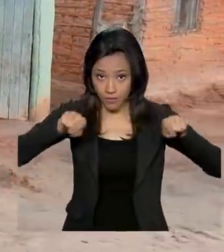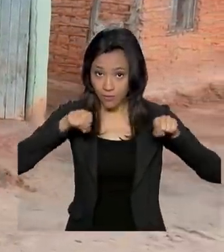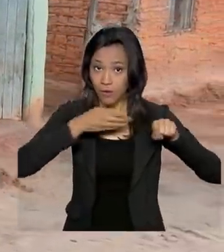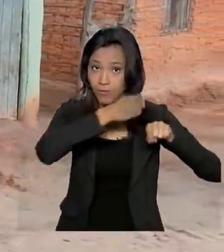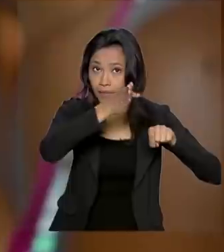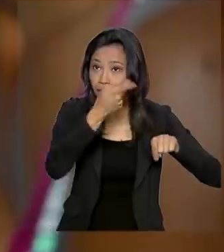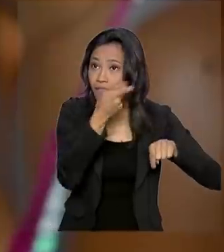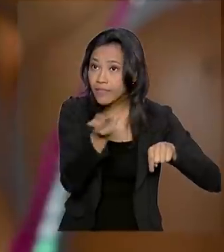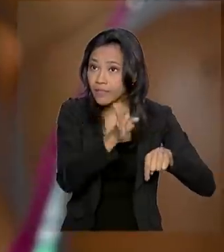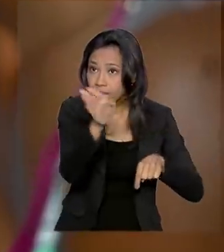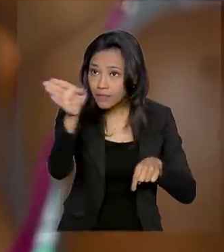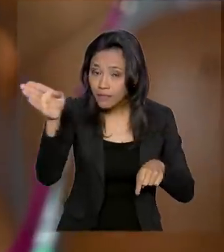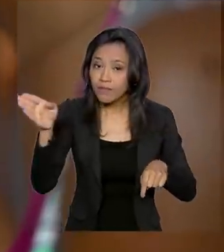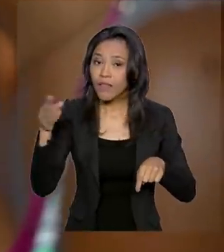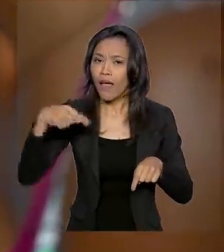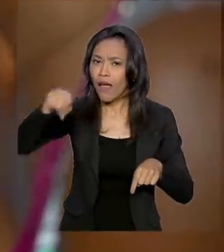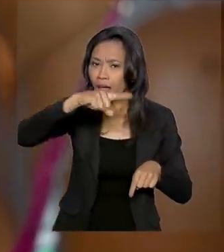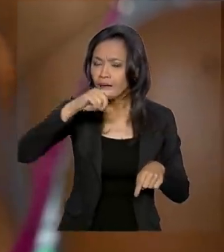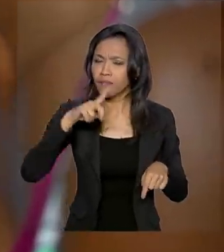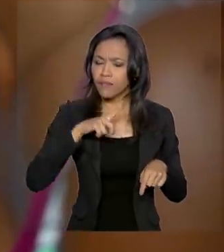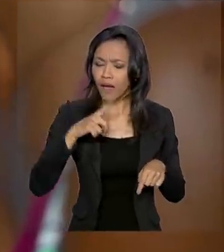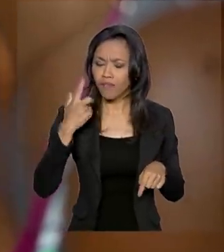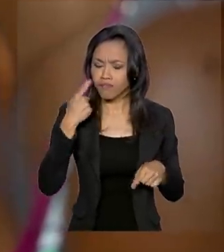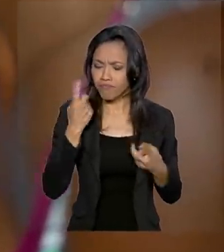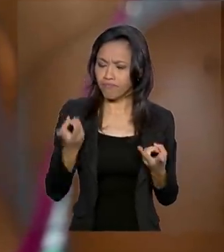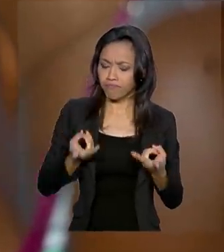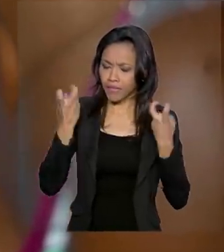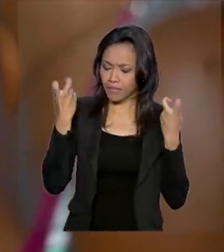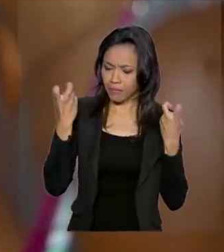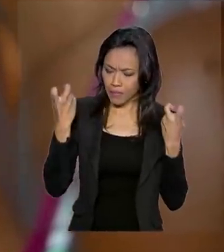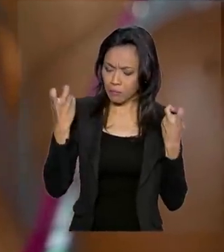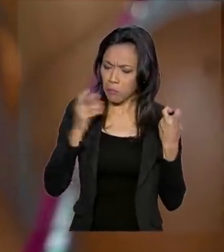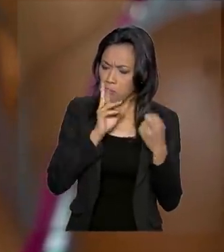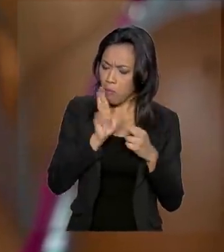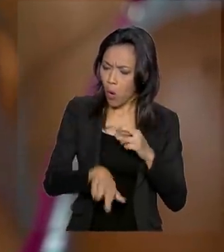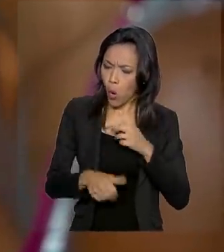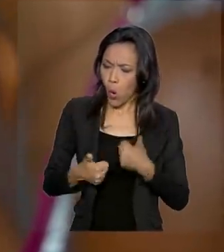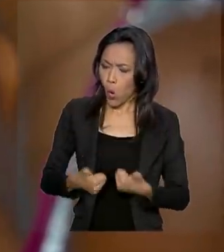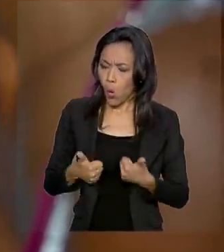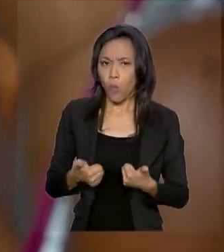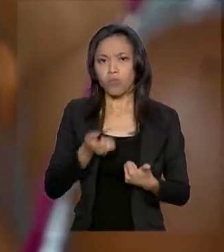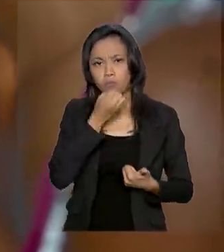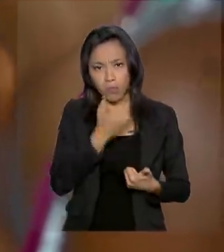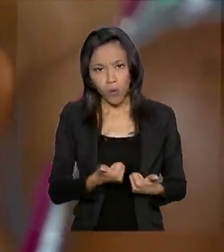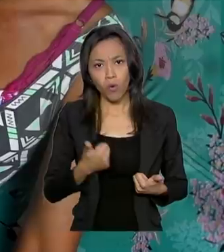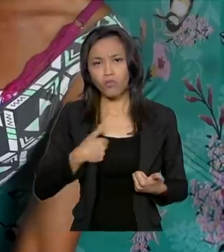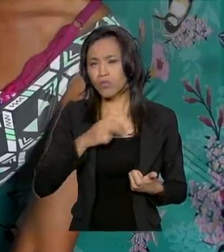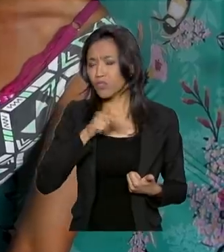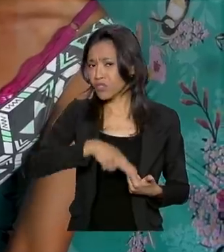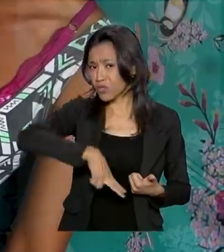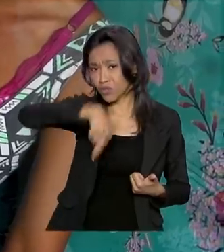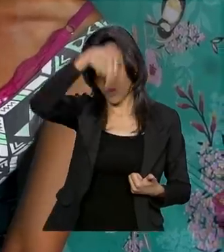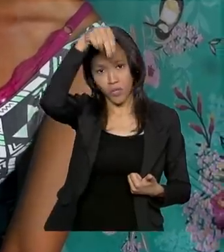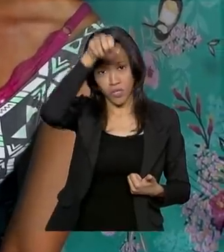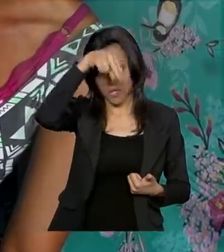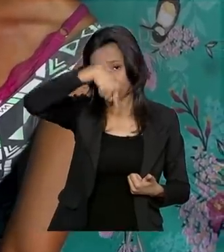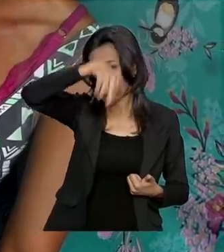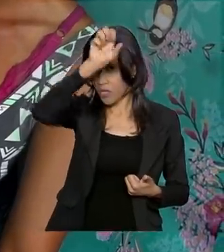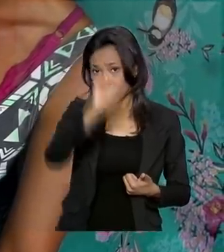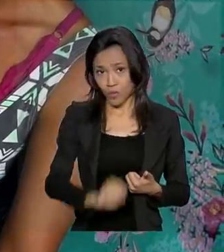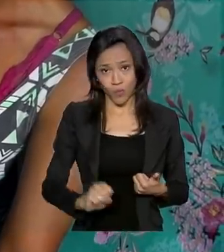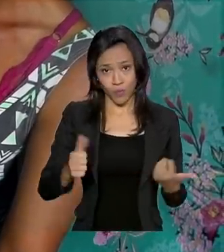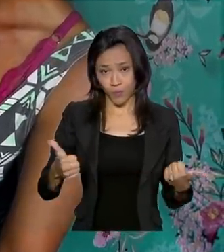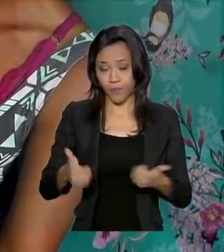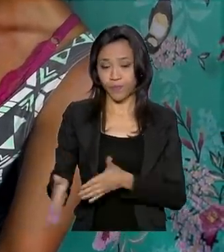Criança Feliz vivenciam e já veem os resultados na prática, em todo o país, de norte a sul. Eu me sinto feliz, né,